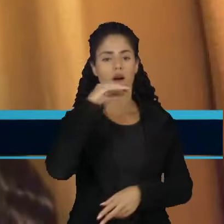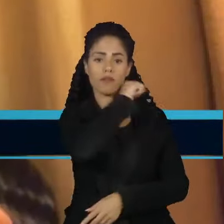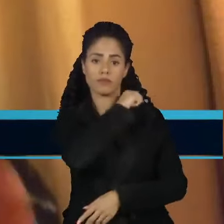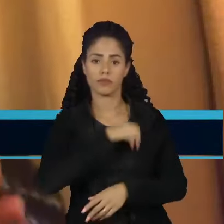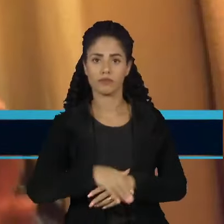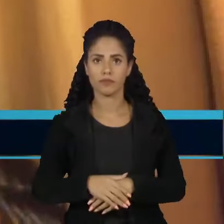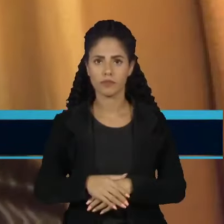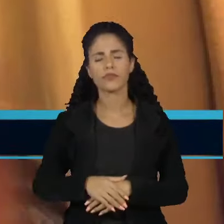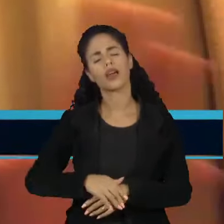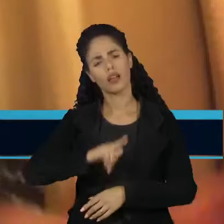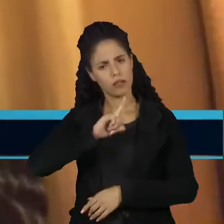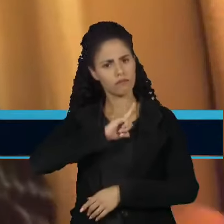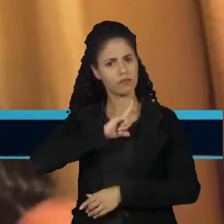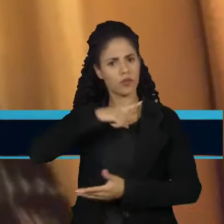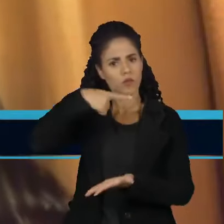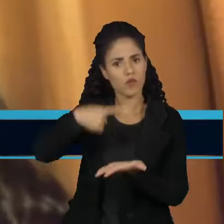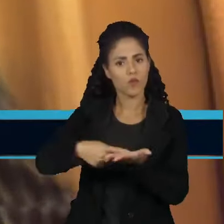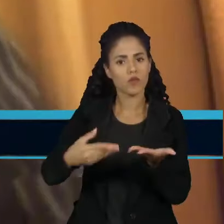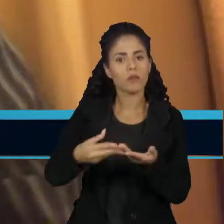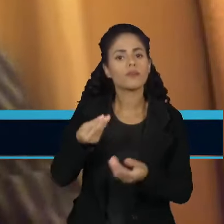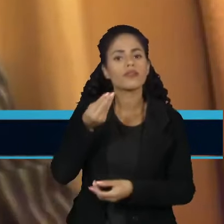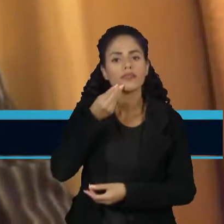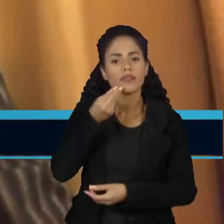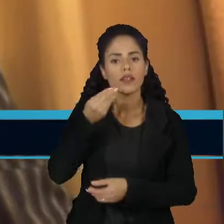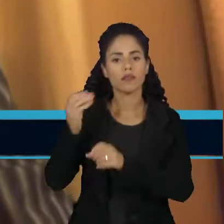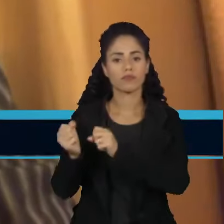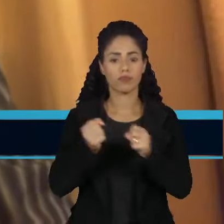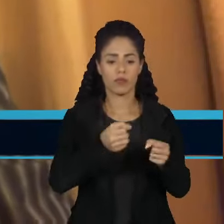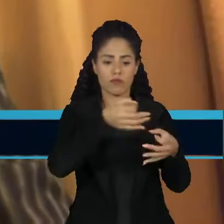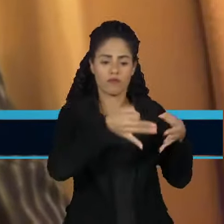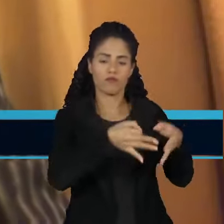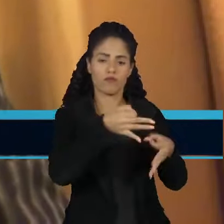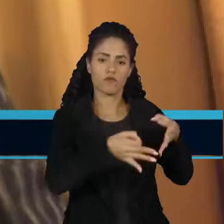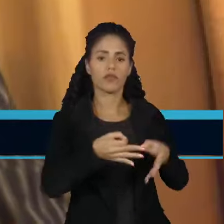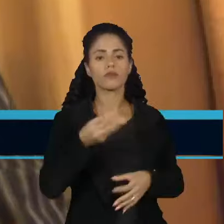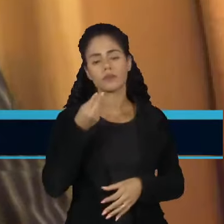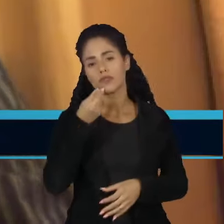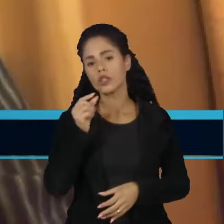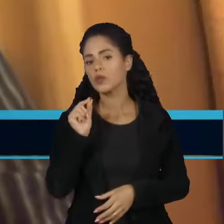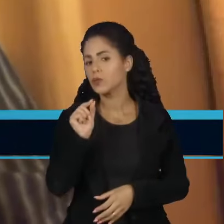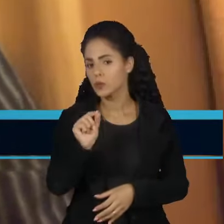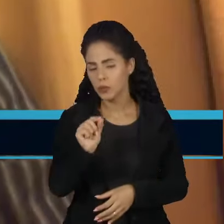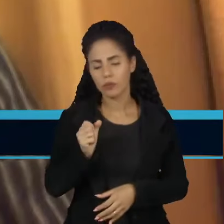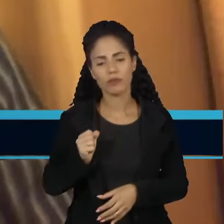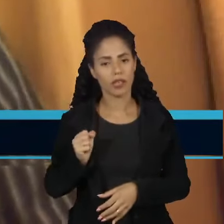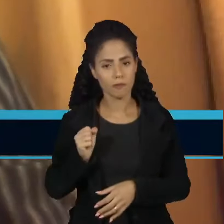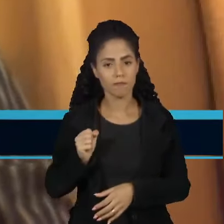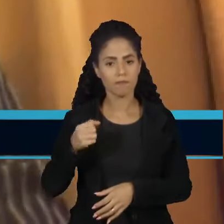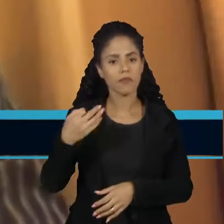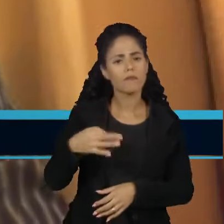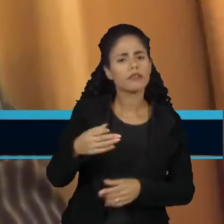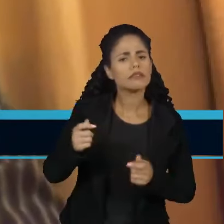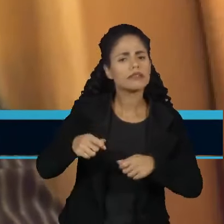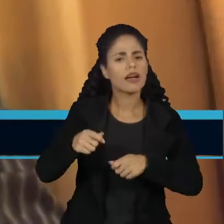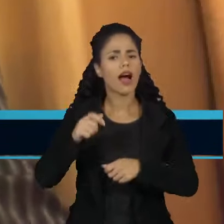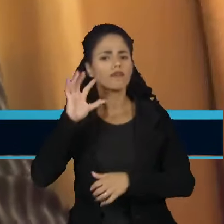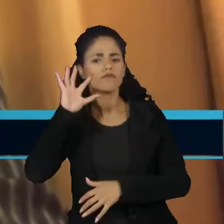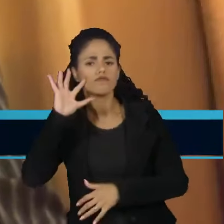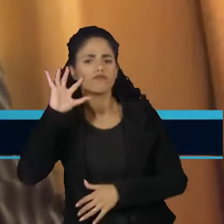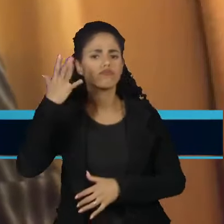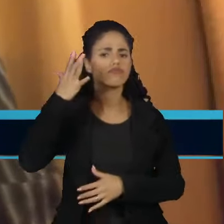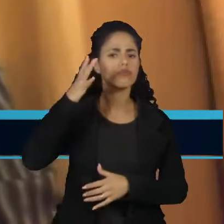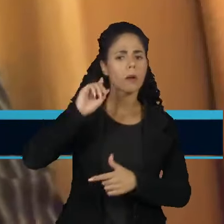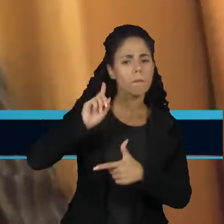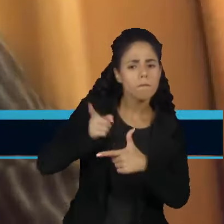acordo, inclusive, um acordo de cooperação com o Poder Judiciário, para que possa haver posteriormente